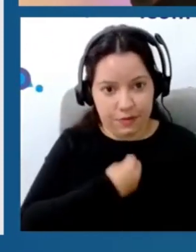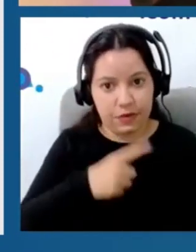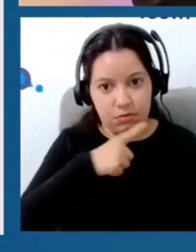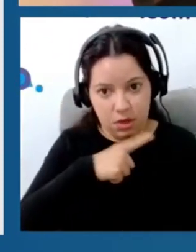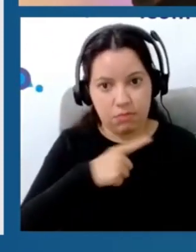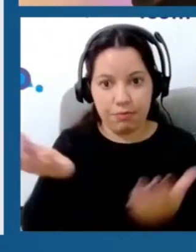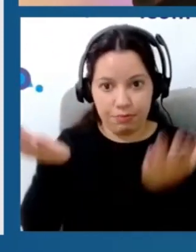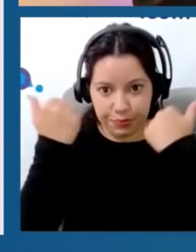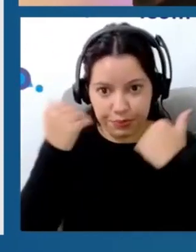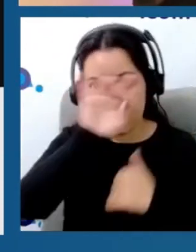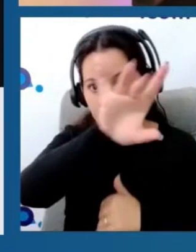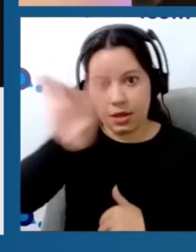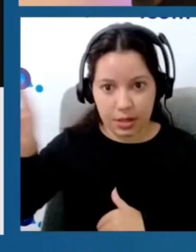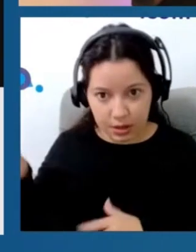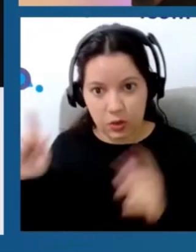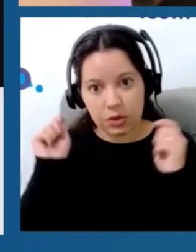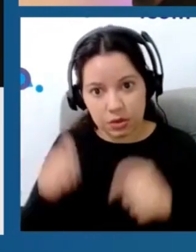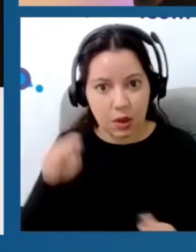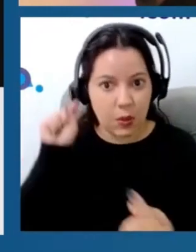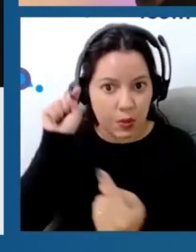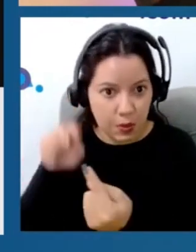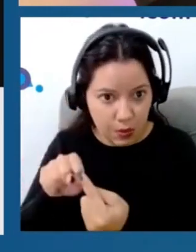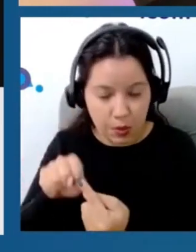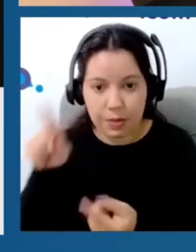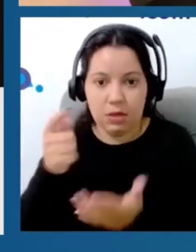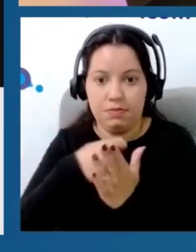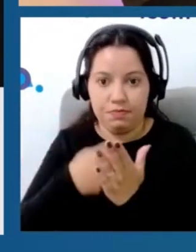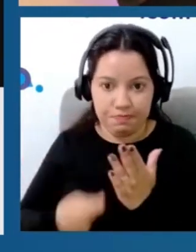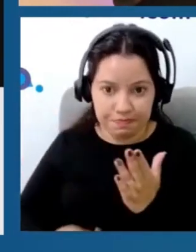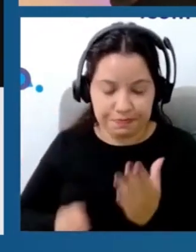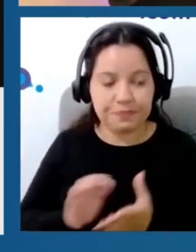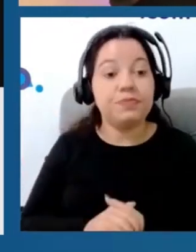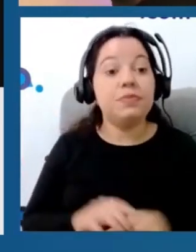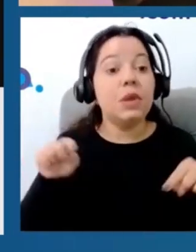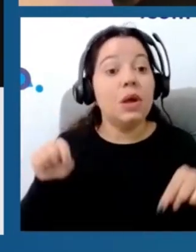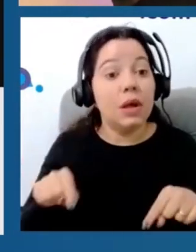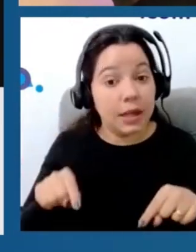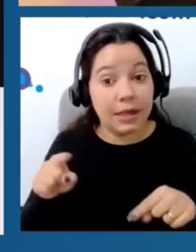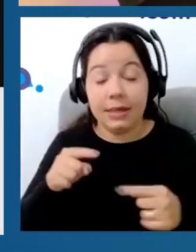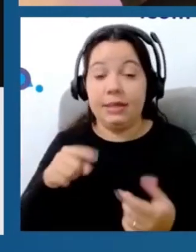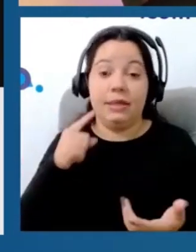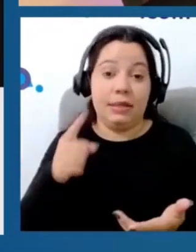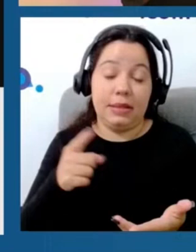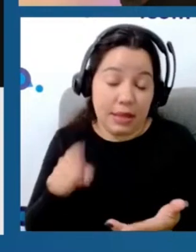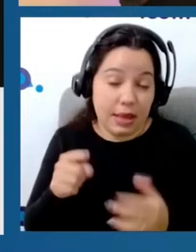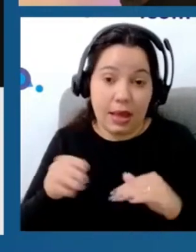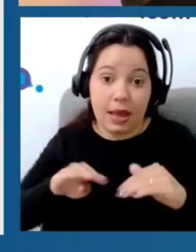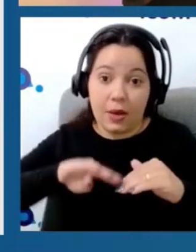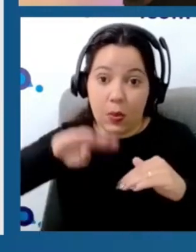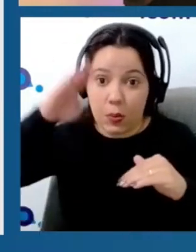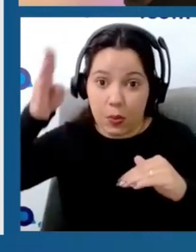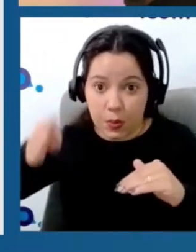isso faz com que a gente possa estar direcionando, na verdade, a nossa prescrição. Então, tanto alta quanto baixa frequência de tens podem ser utilizadas para o